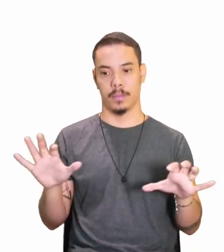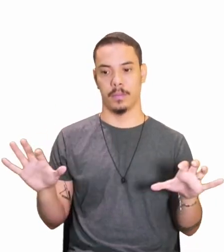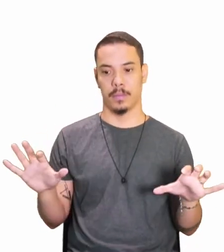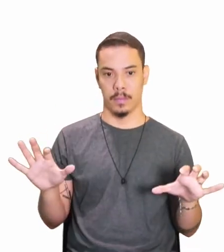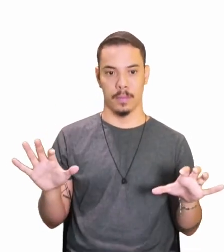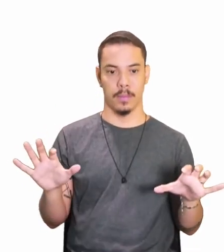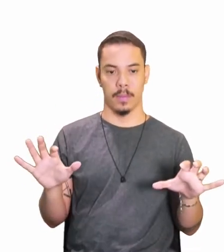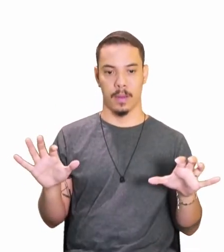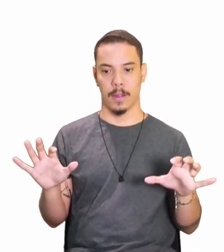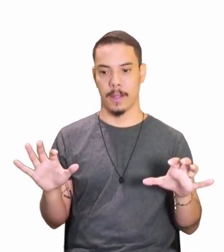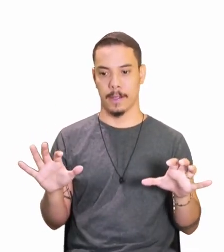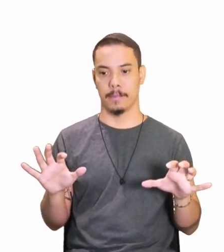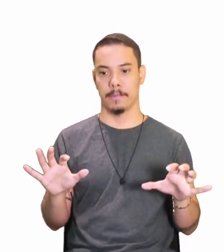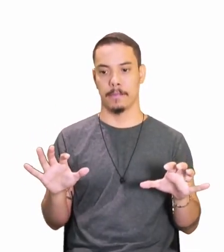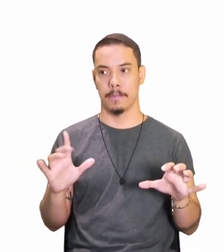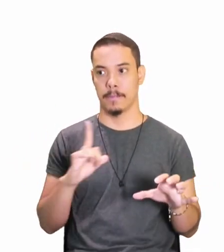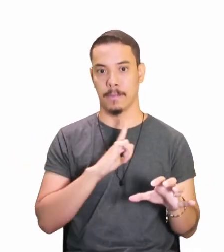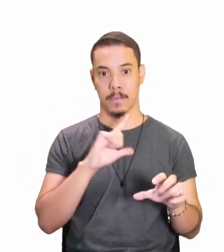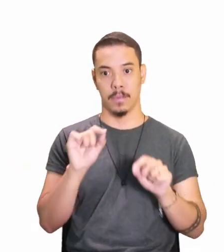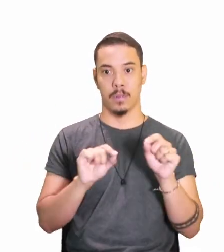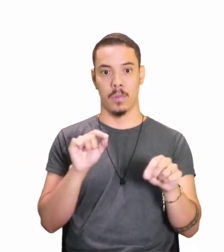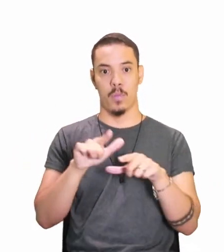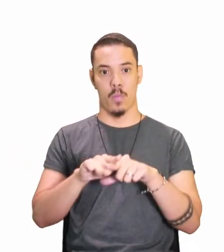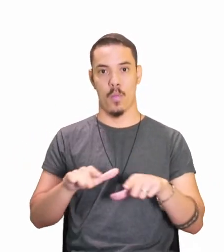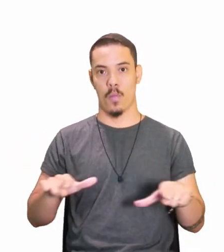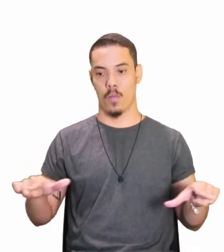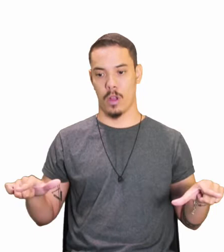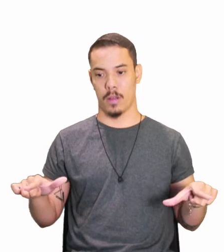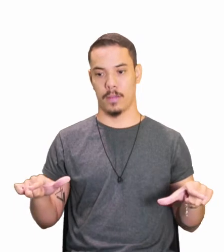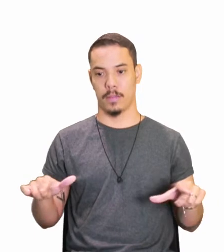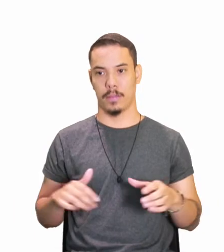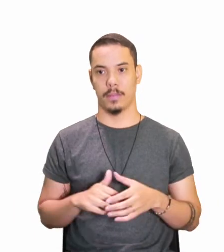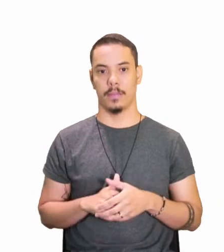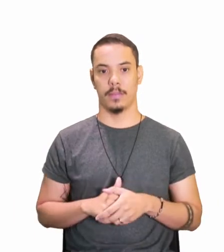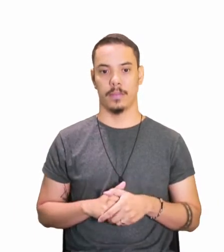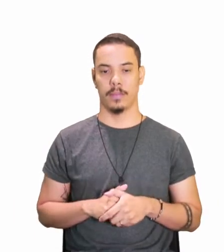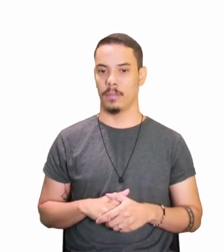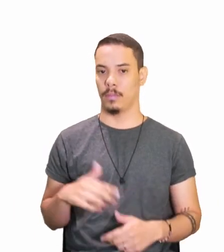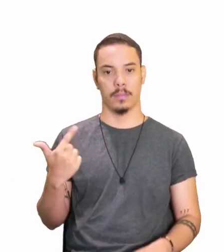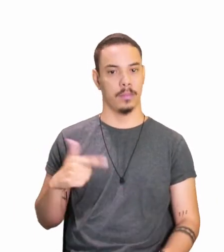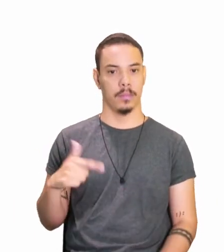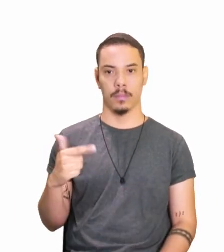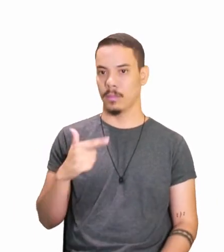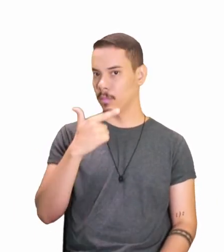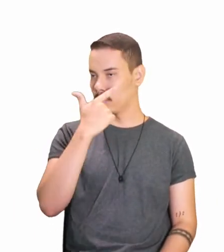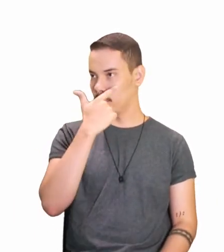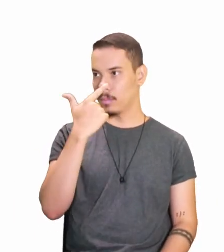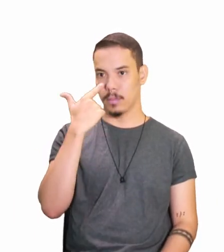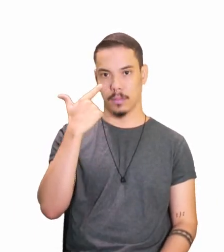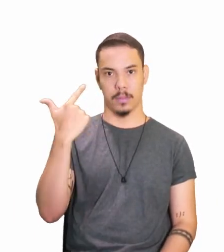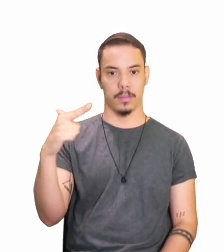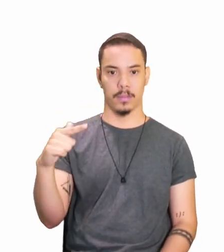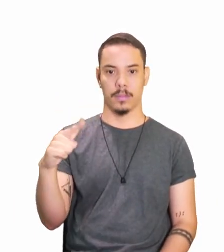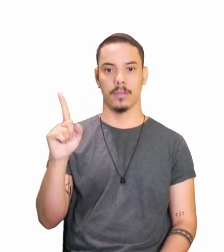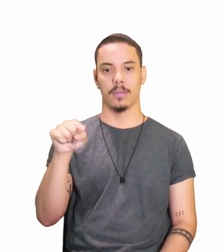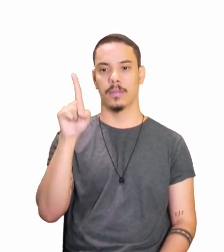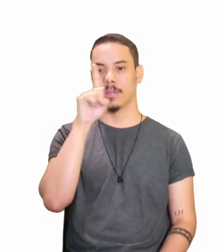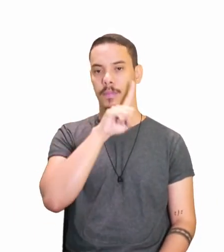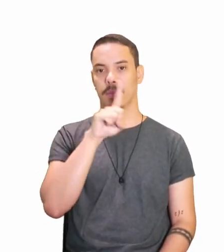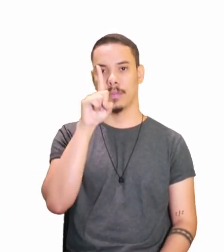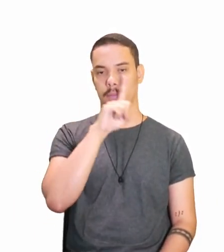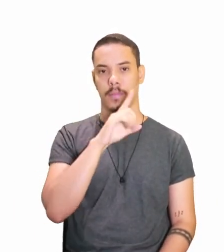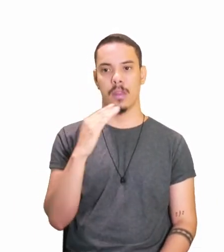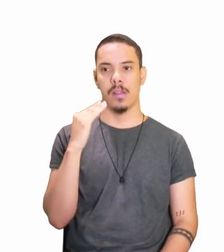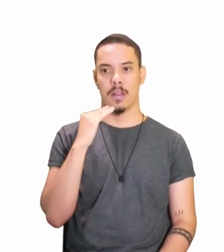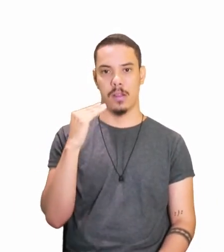não aparece, ó, vai estar vazio aí no local, sinal de vazio aqui, não existe, ó, não existe, defectivos,